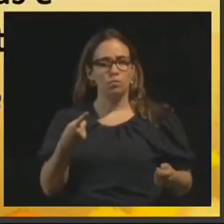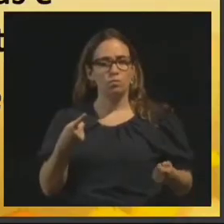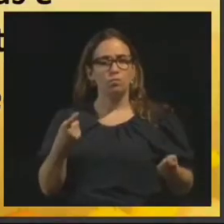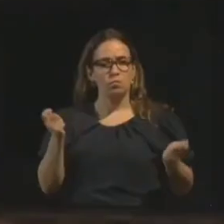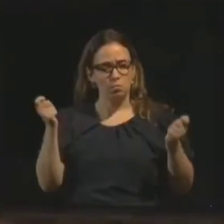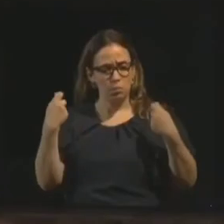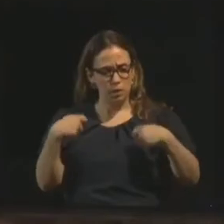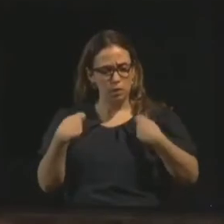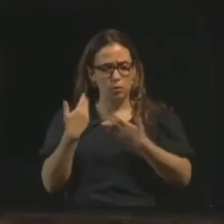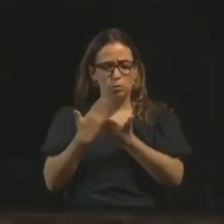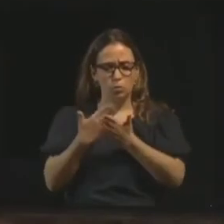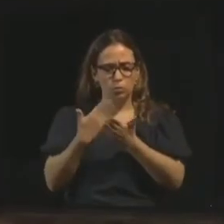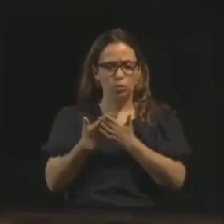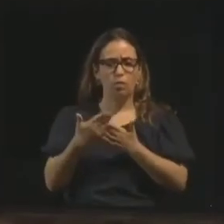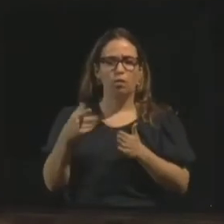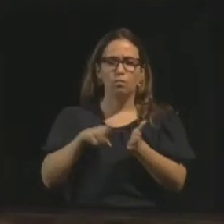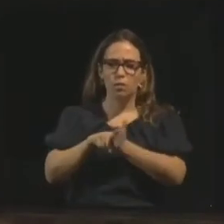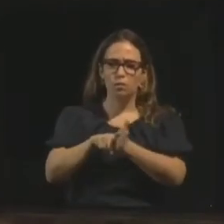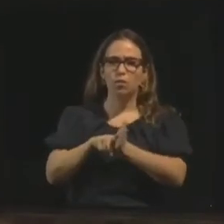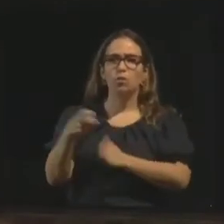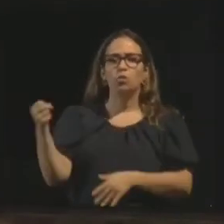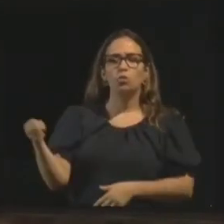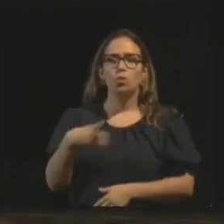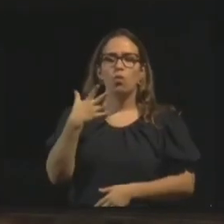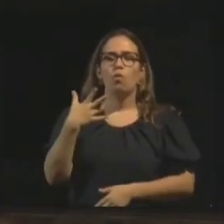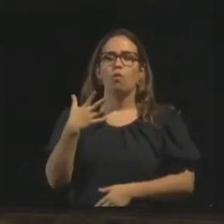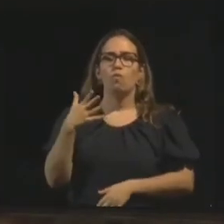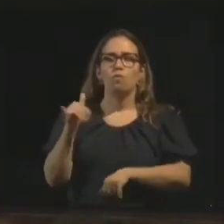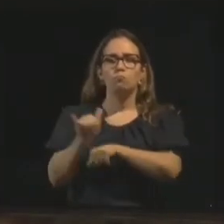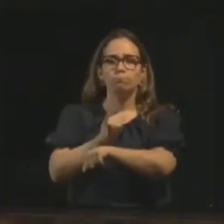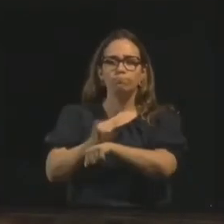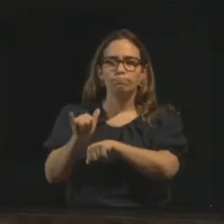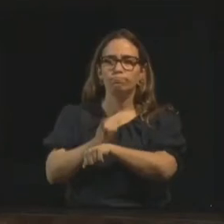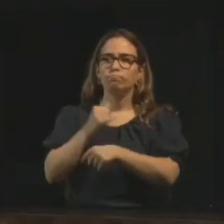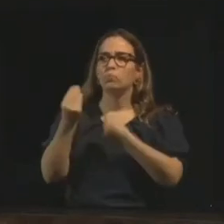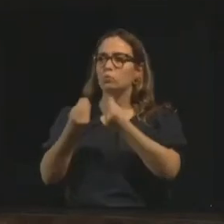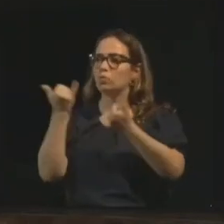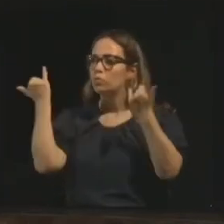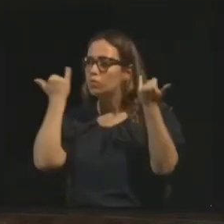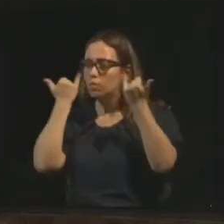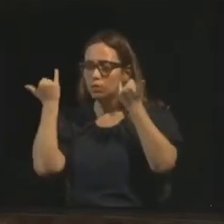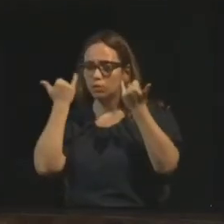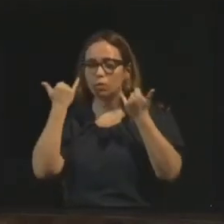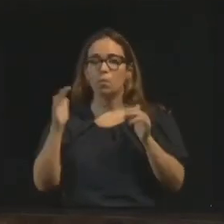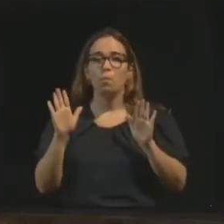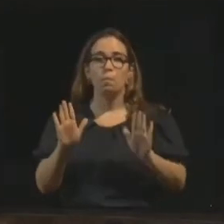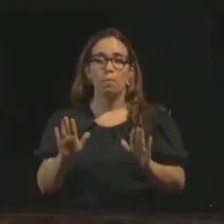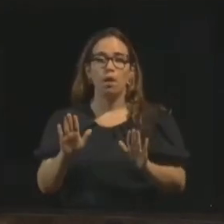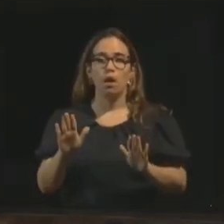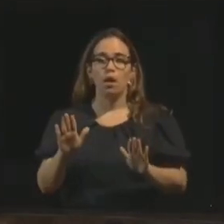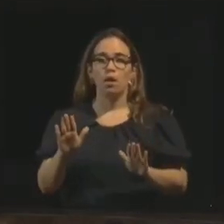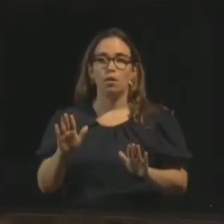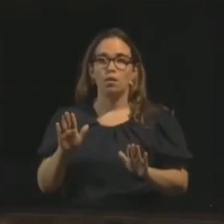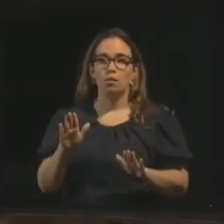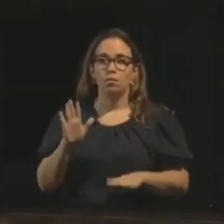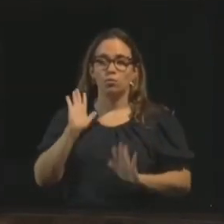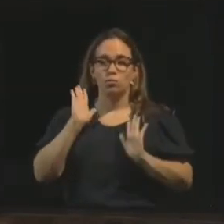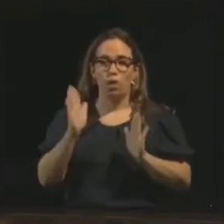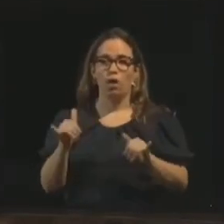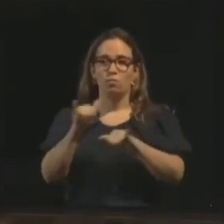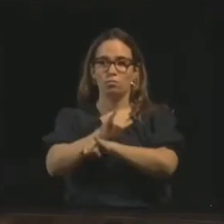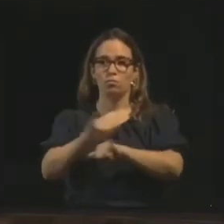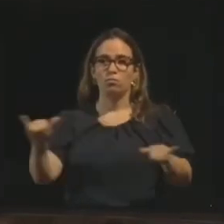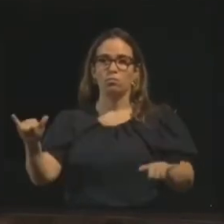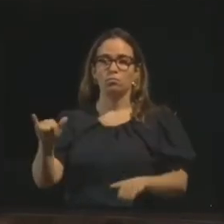estudar, pesquisar novas técnicas, novas informações, mas não incorporar, dizer, isso aqui já é